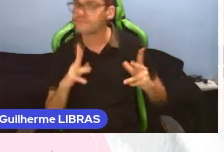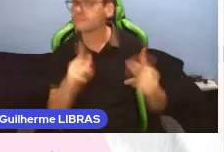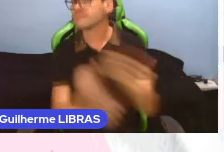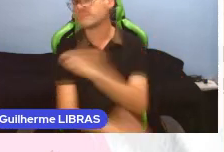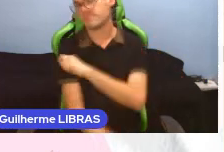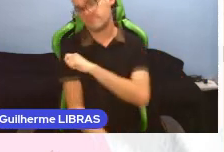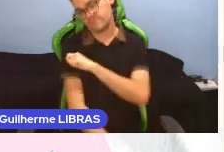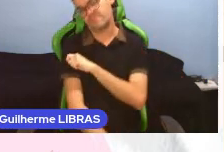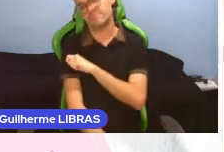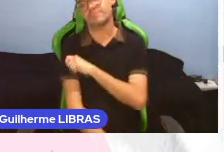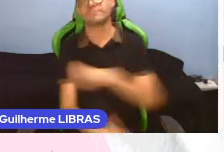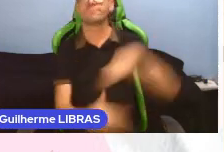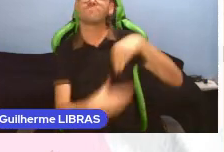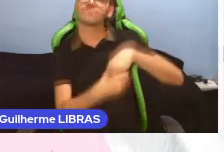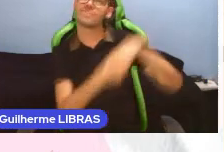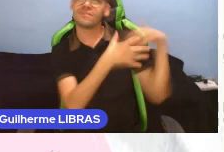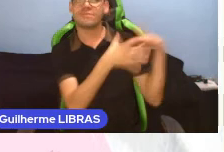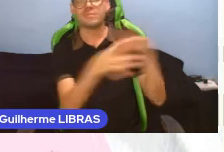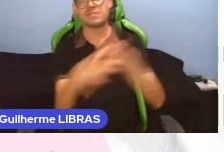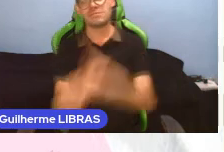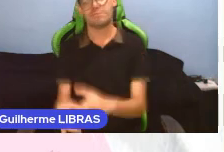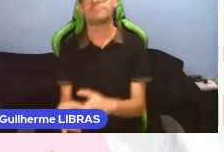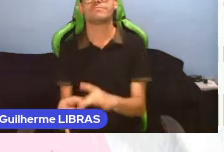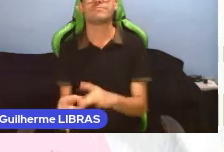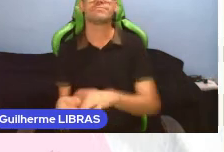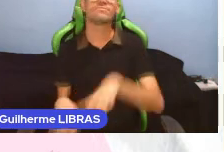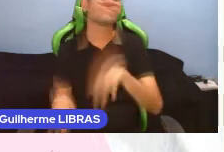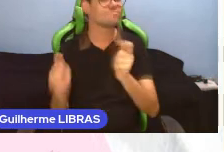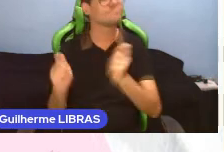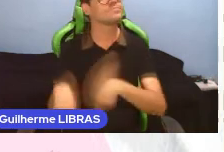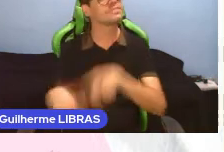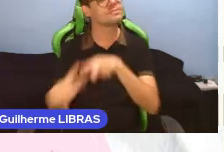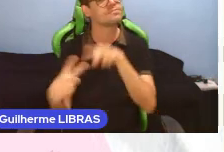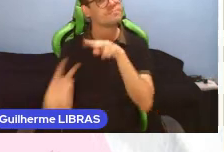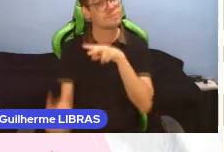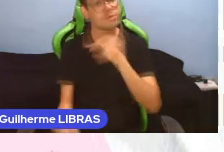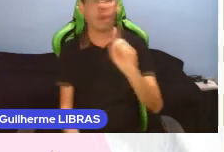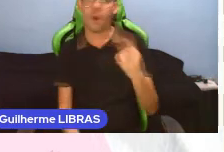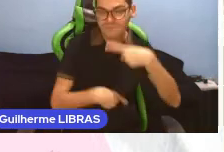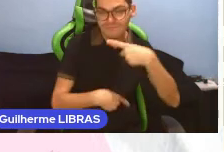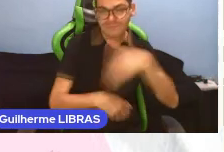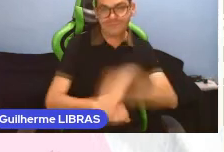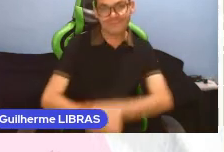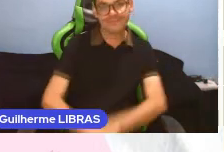inseridos no contexto educacional, seja modo virtual ou presencial.